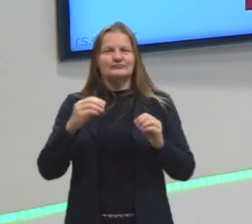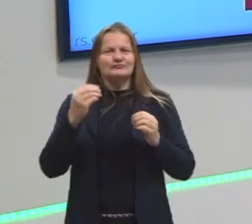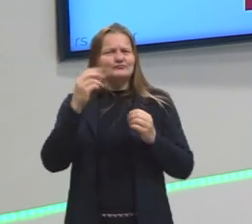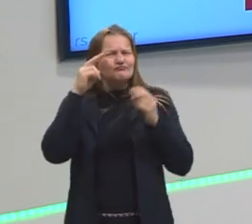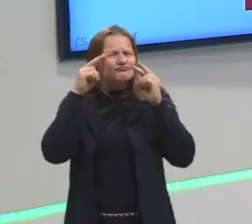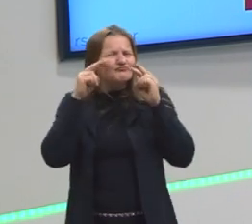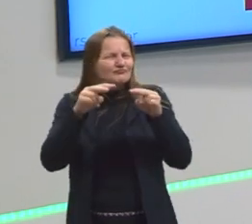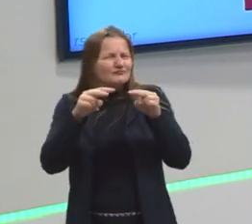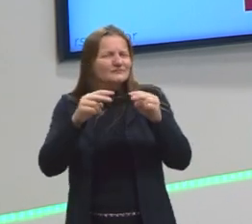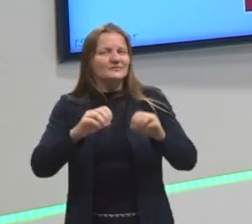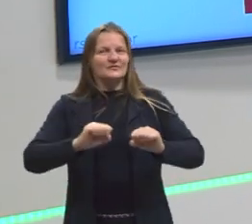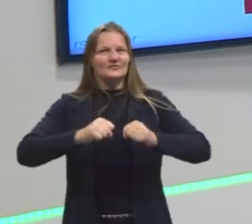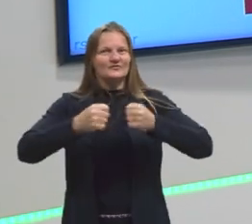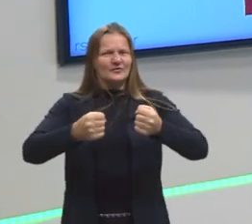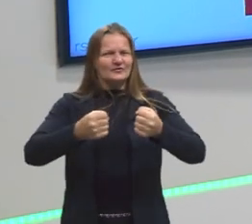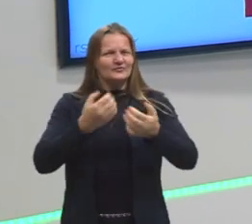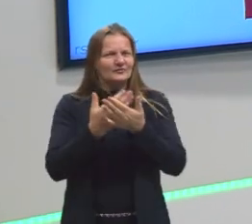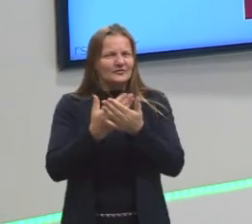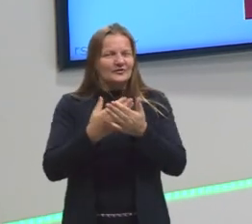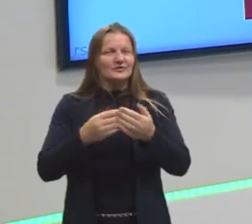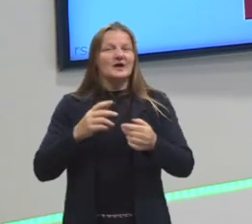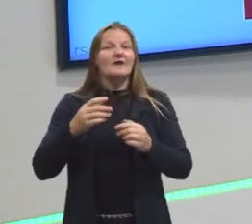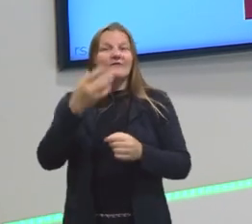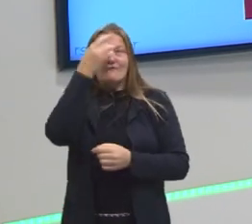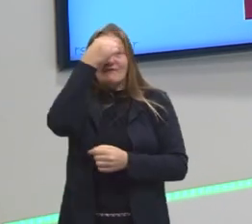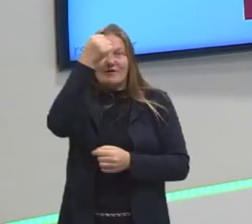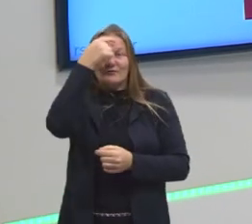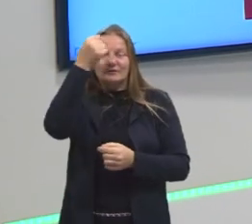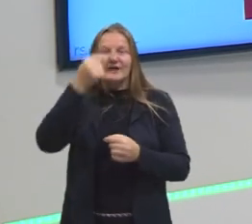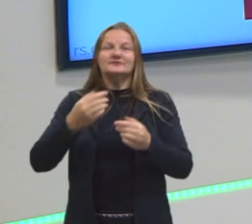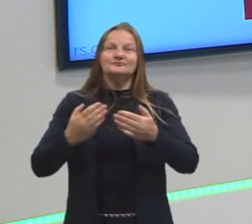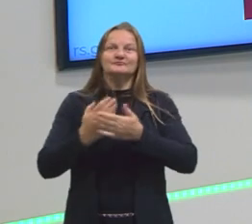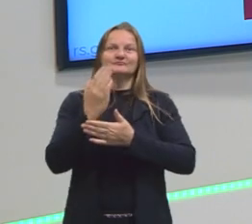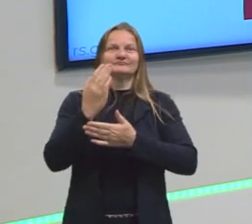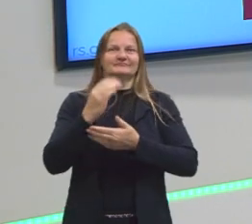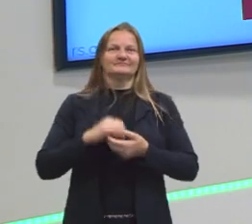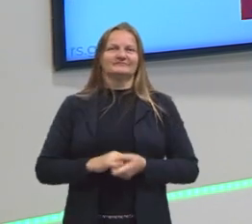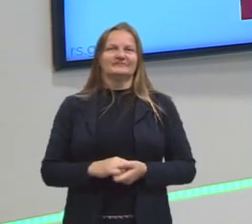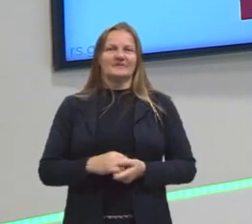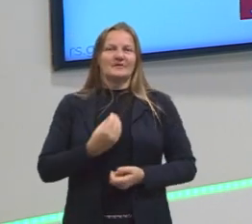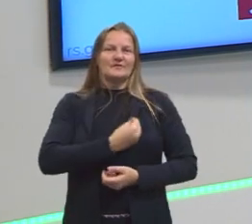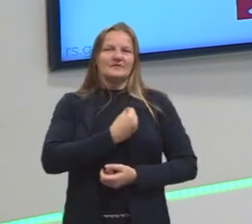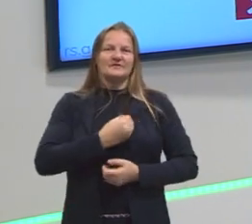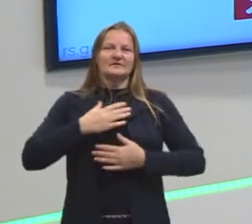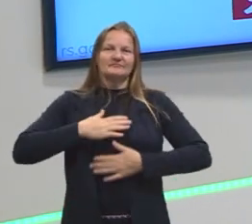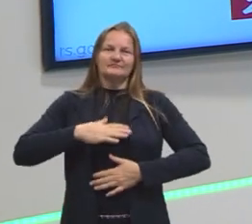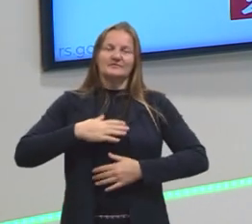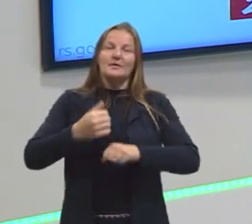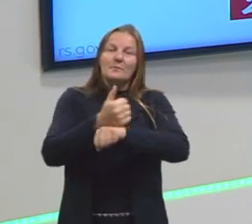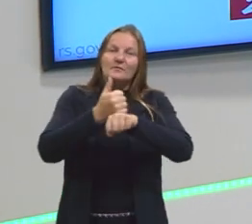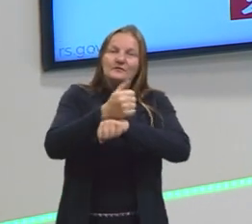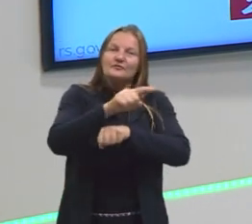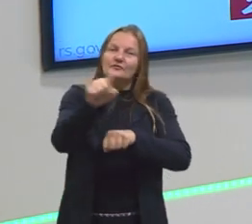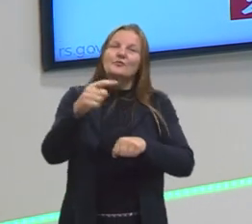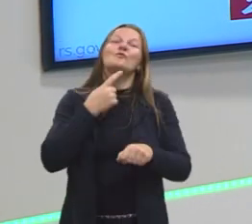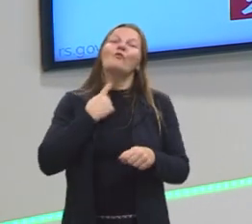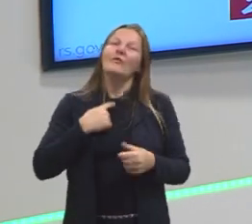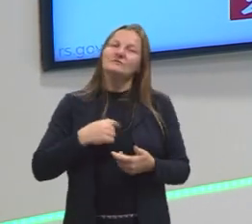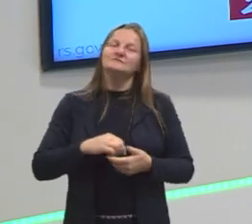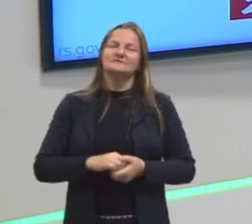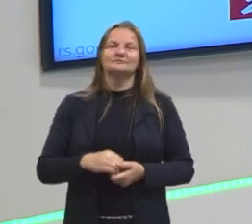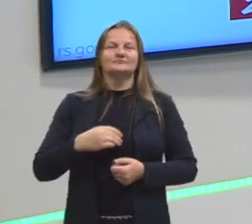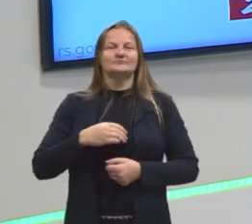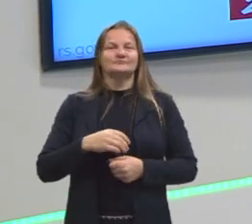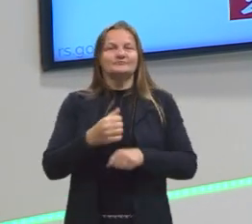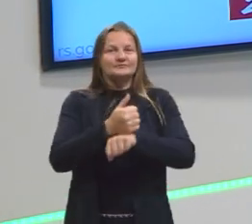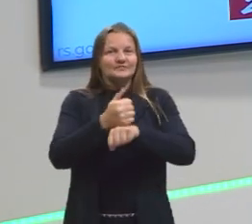seus esforços para que você tenha acesso a uma universidade e tenha uma vida tranquila, uma profissão que você goste, uma profissão